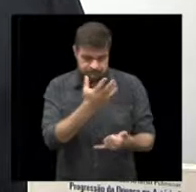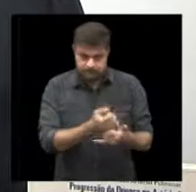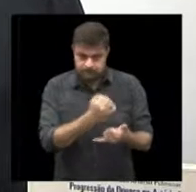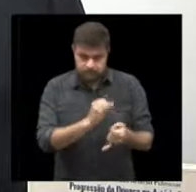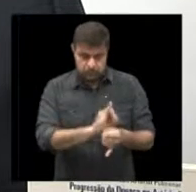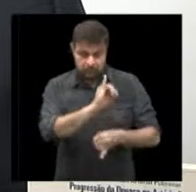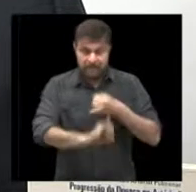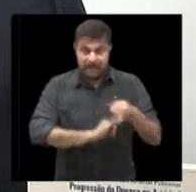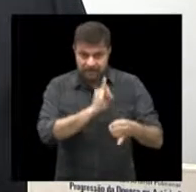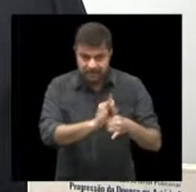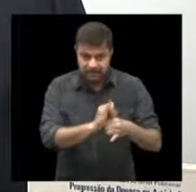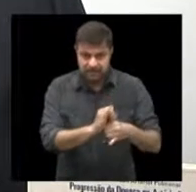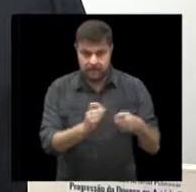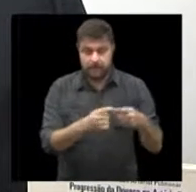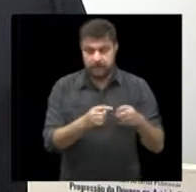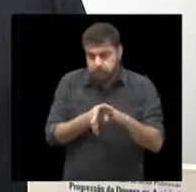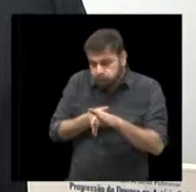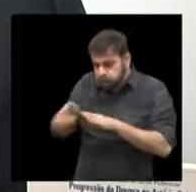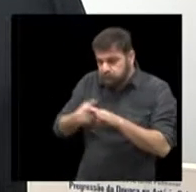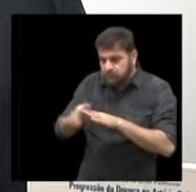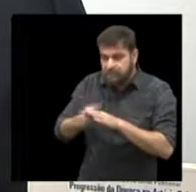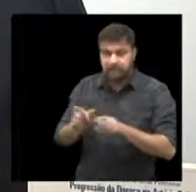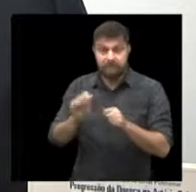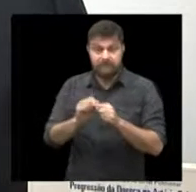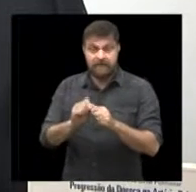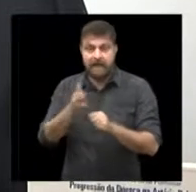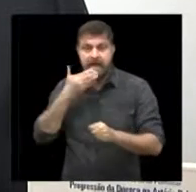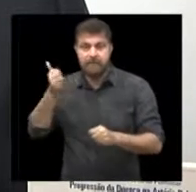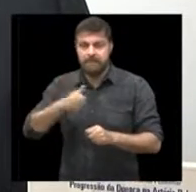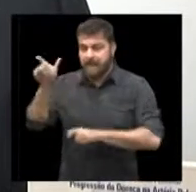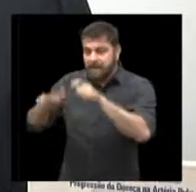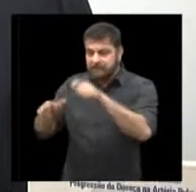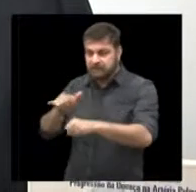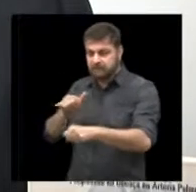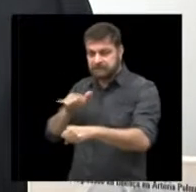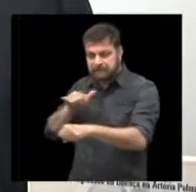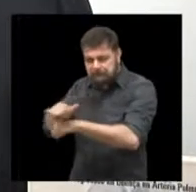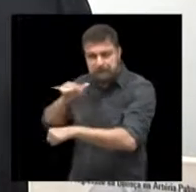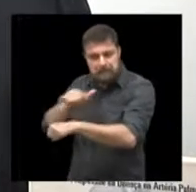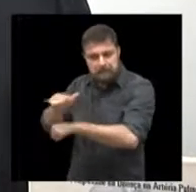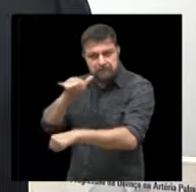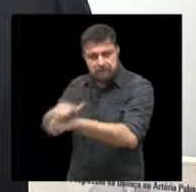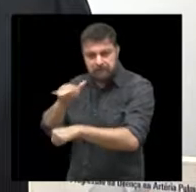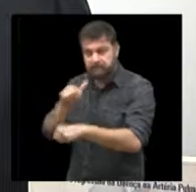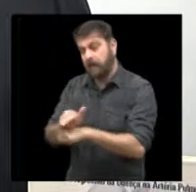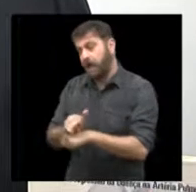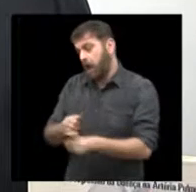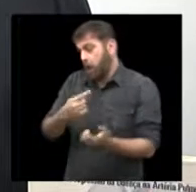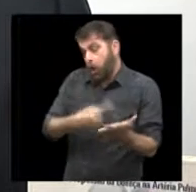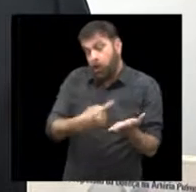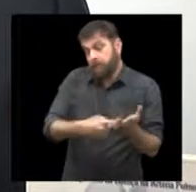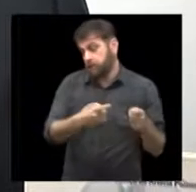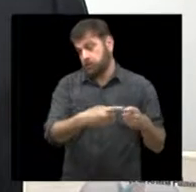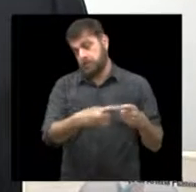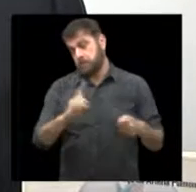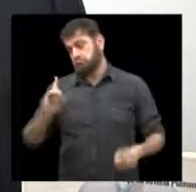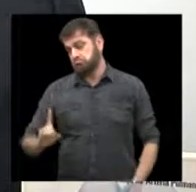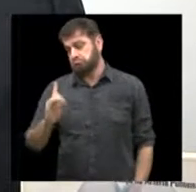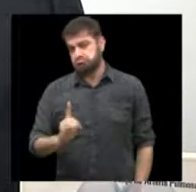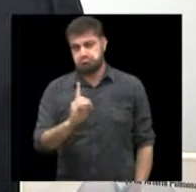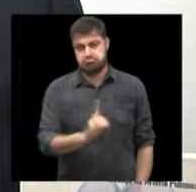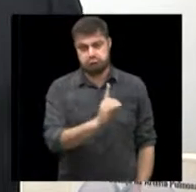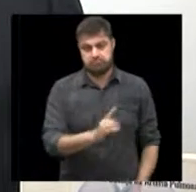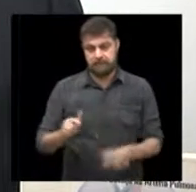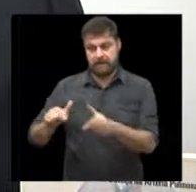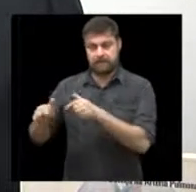no setor empresarial vai diminuir o absenteísmo. As pessoas que hoje se ausentam do trabalho para procurar